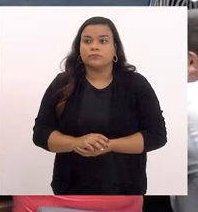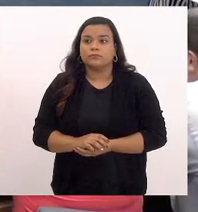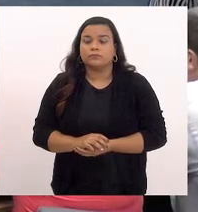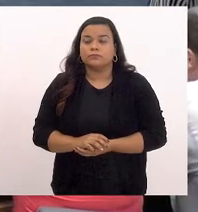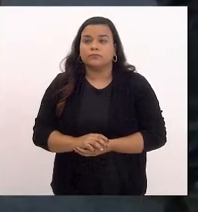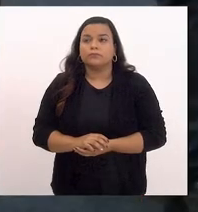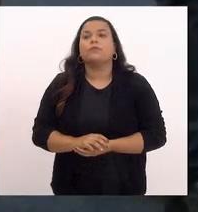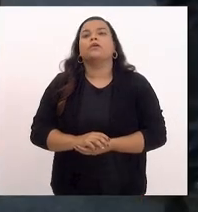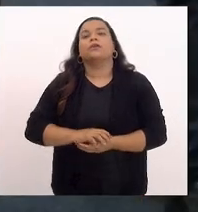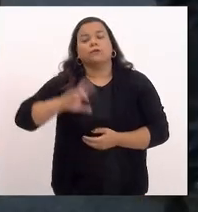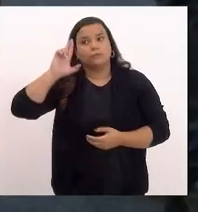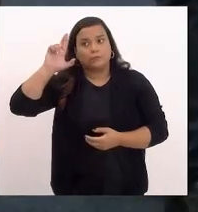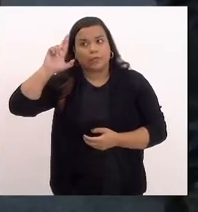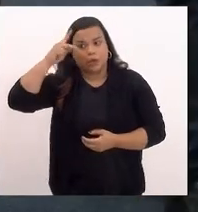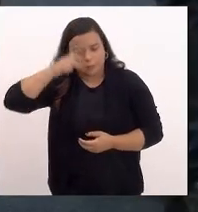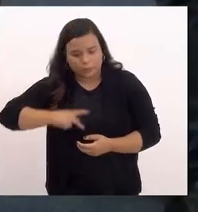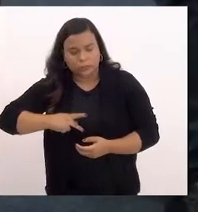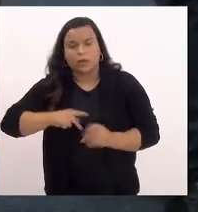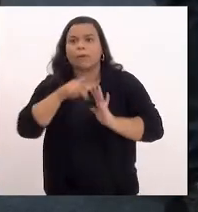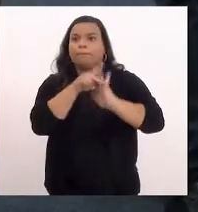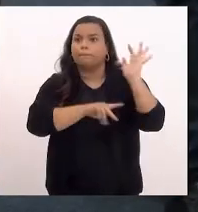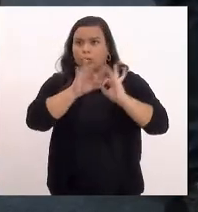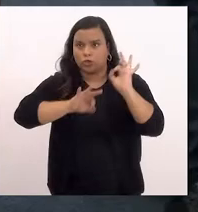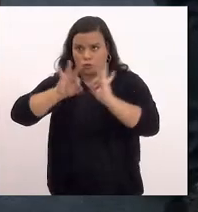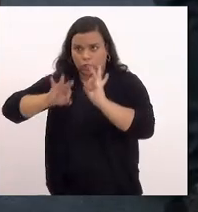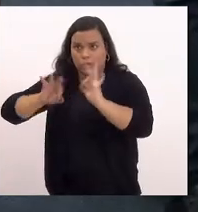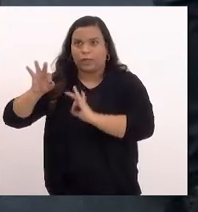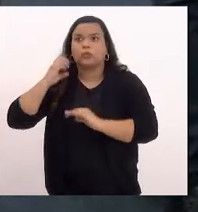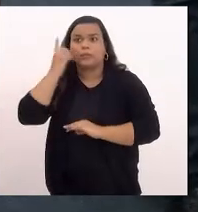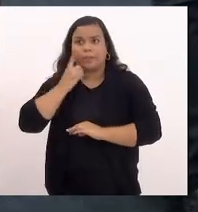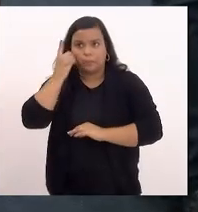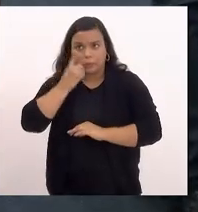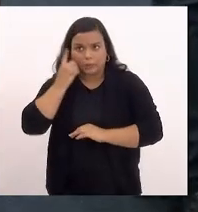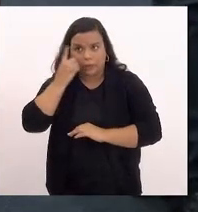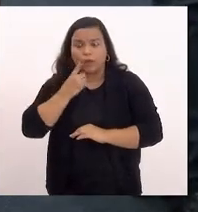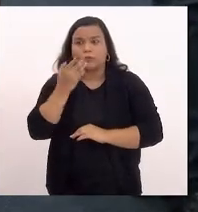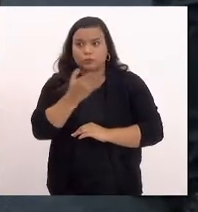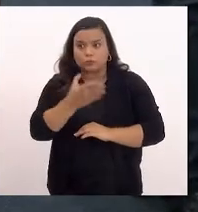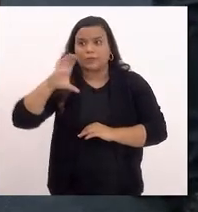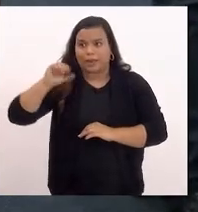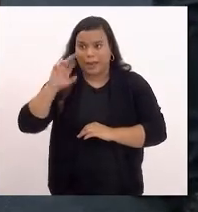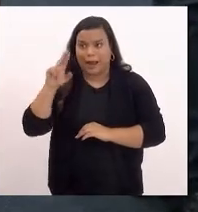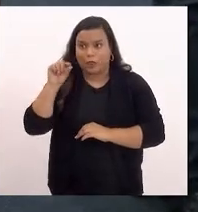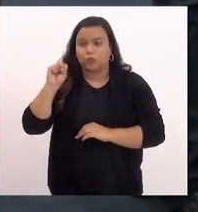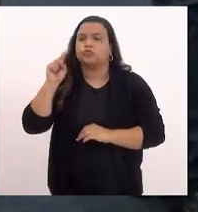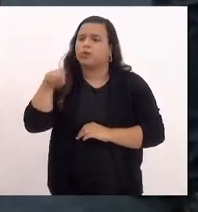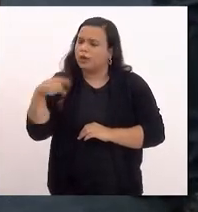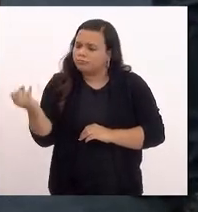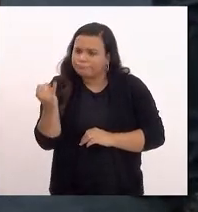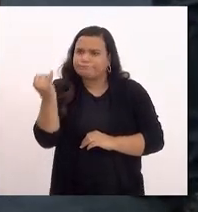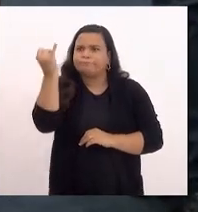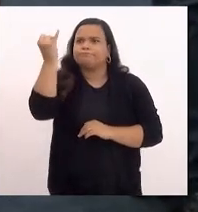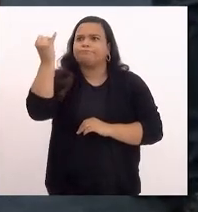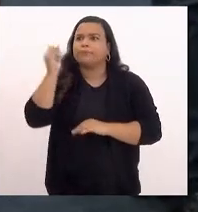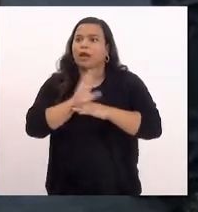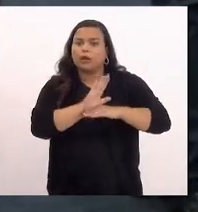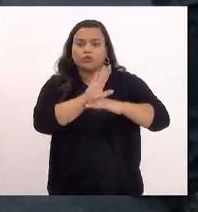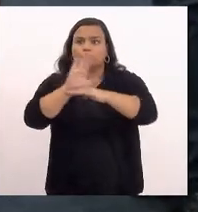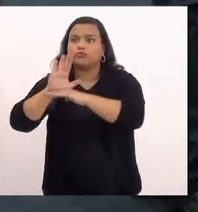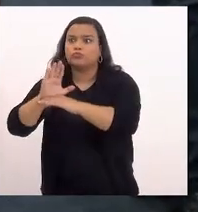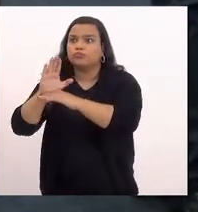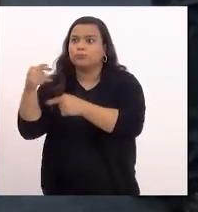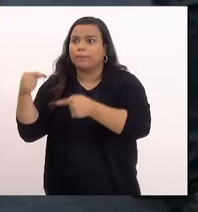Senhor presidente, o projeto do deputado Carlos Mink é um projeto importante, contribui com a política